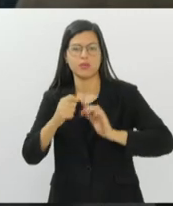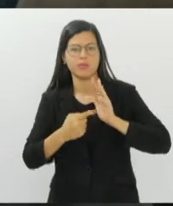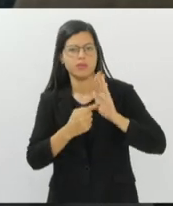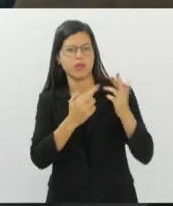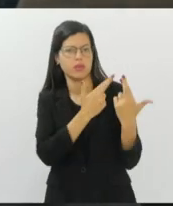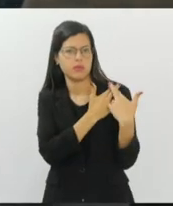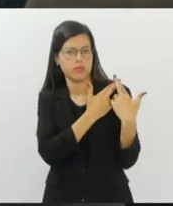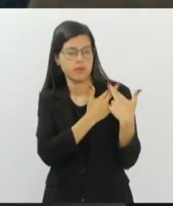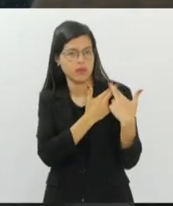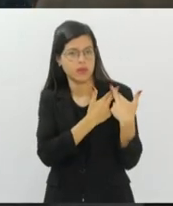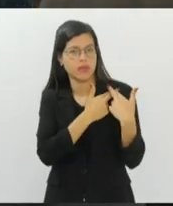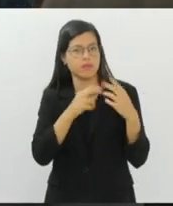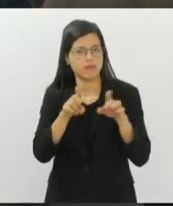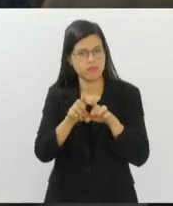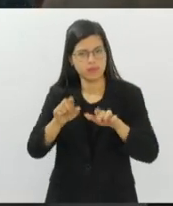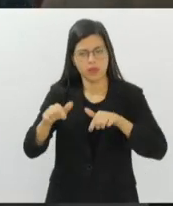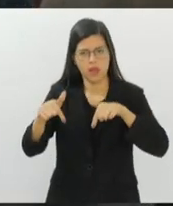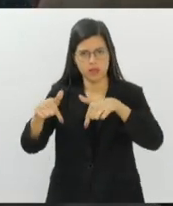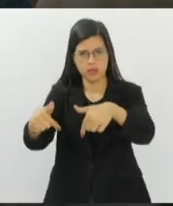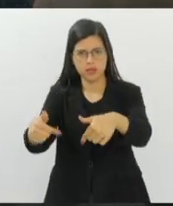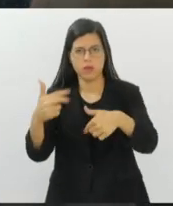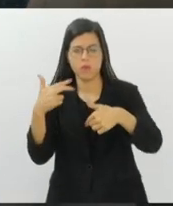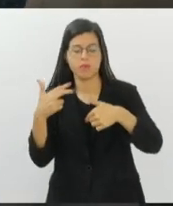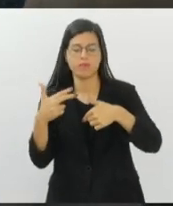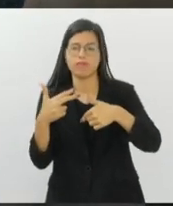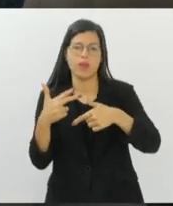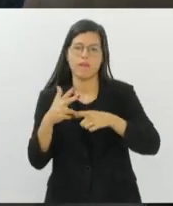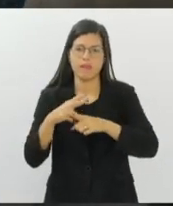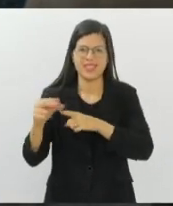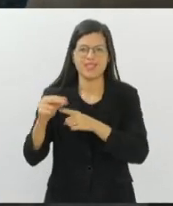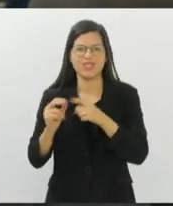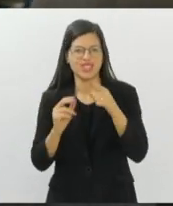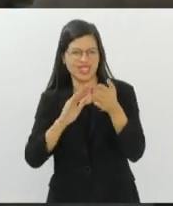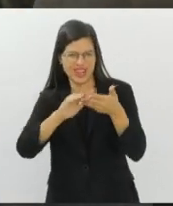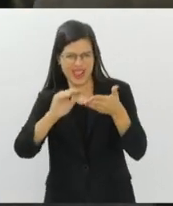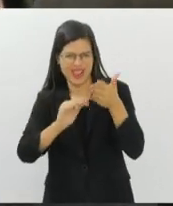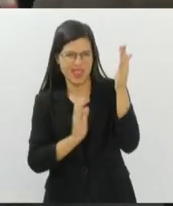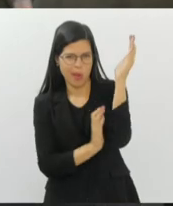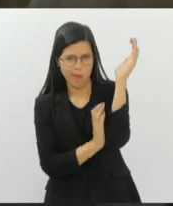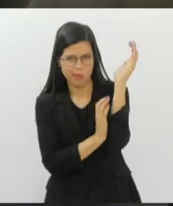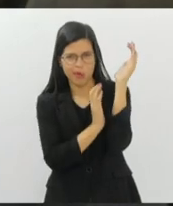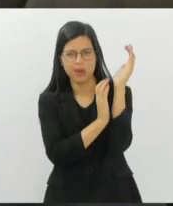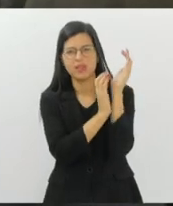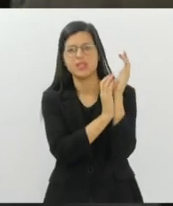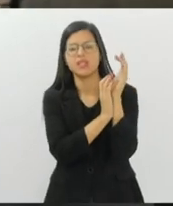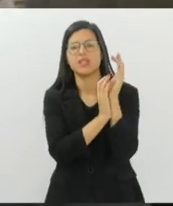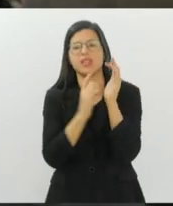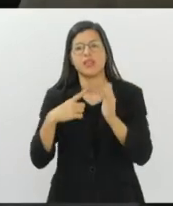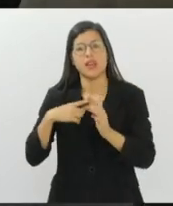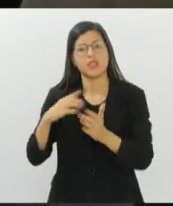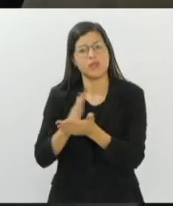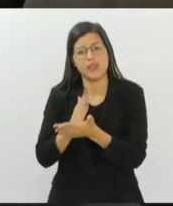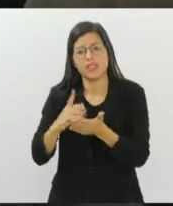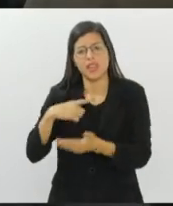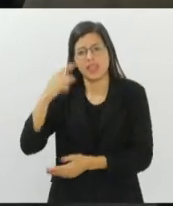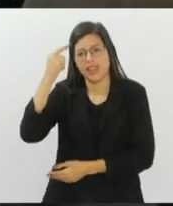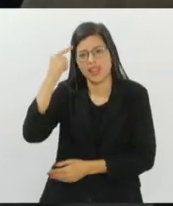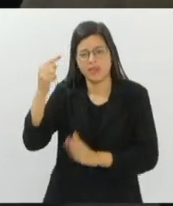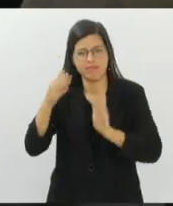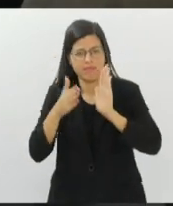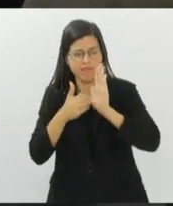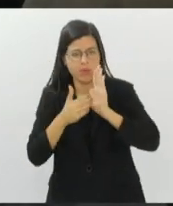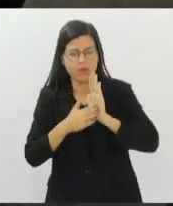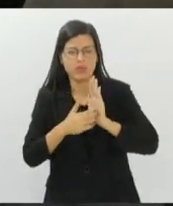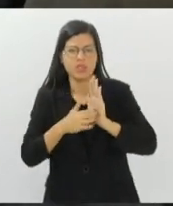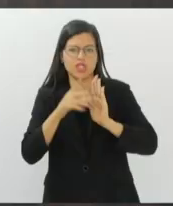da voz e também atuar, vencendo a burocracia que existe. Muitas das vezes existem ideias, existem projetos, mas precisamos